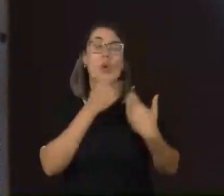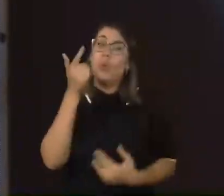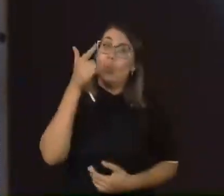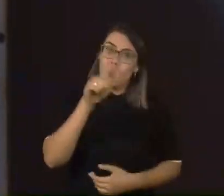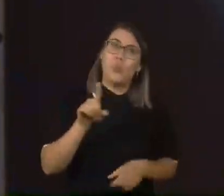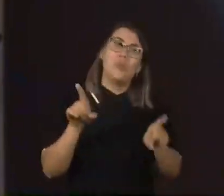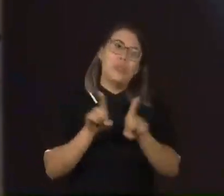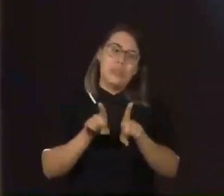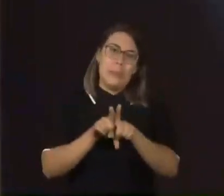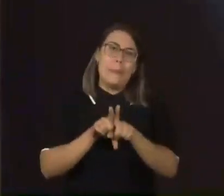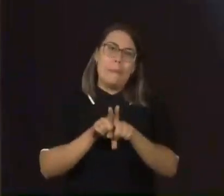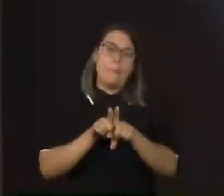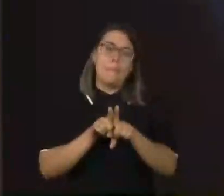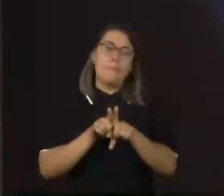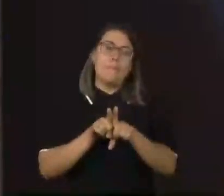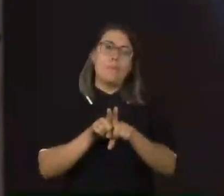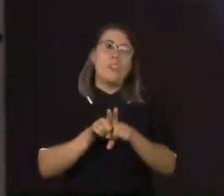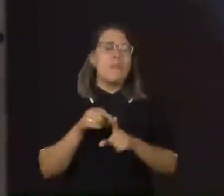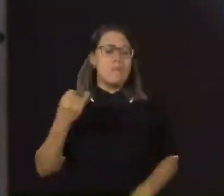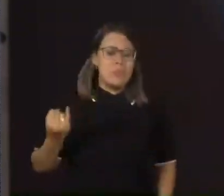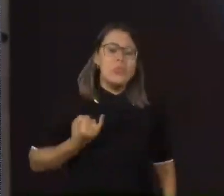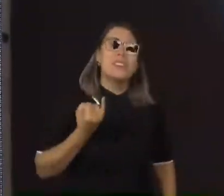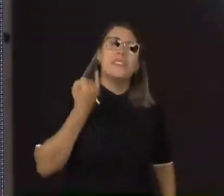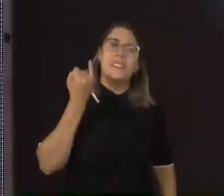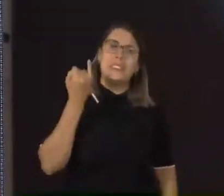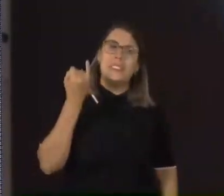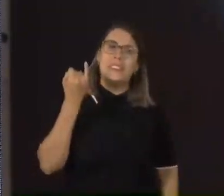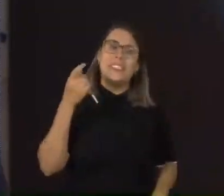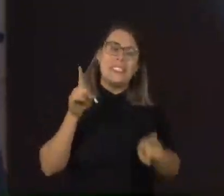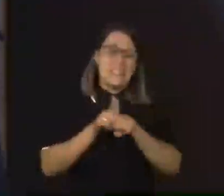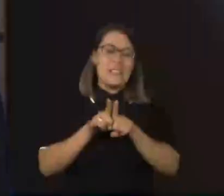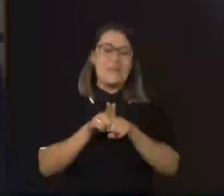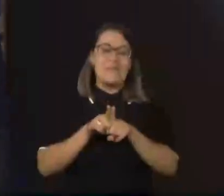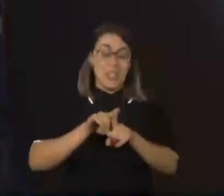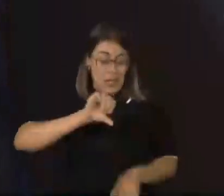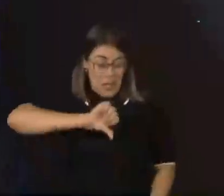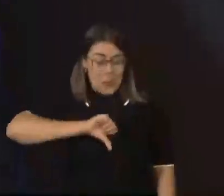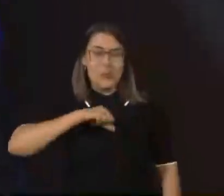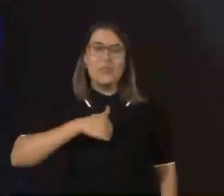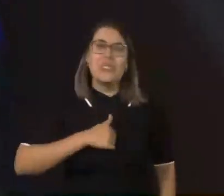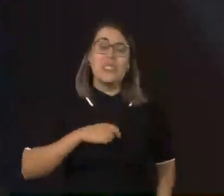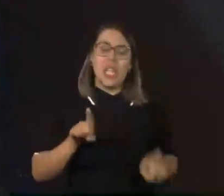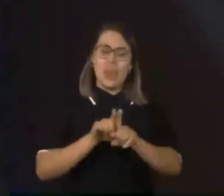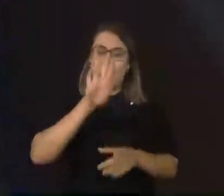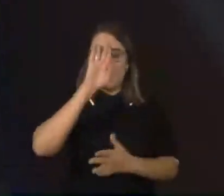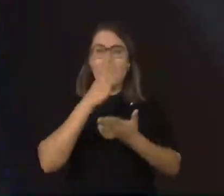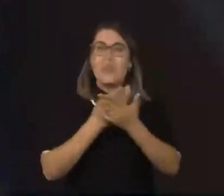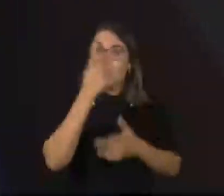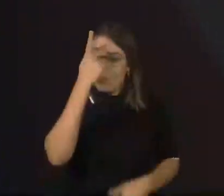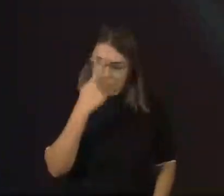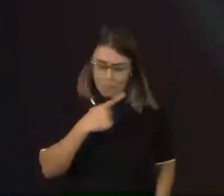Isso é extremamente importante, inclusive com relação com a autoestima e a autoconfiança.